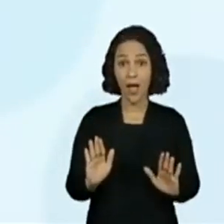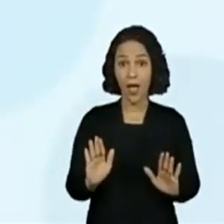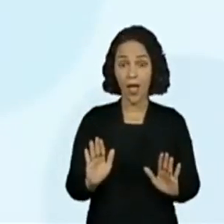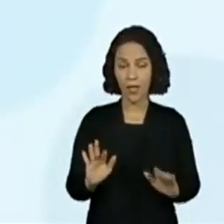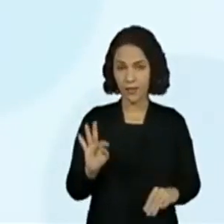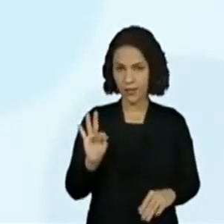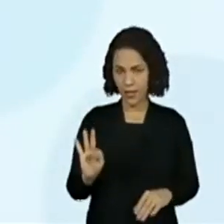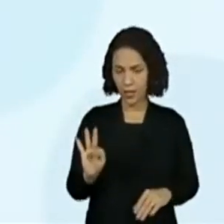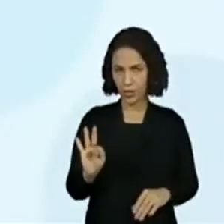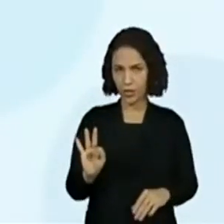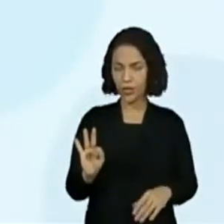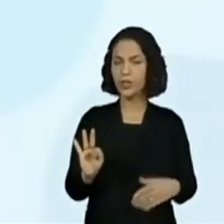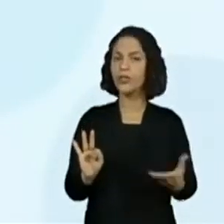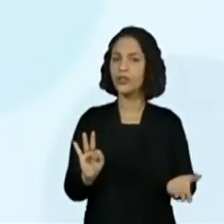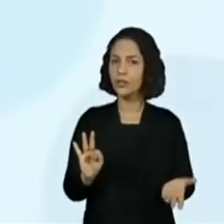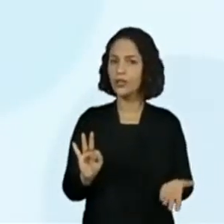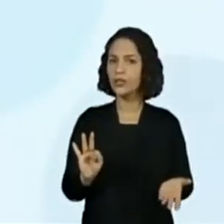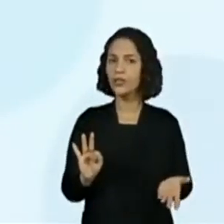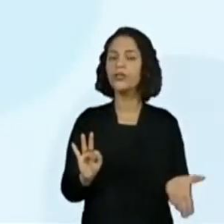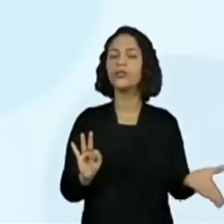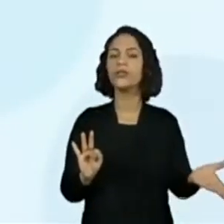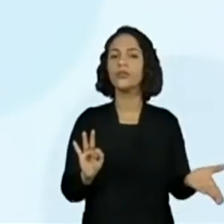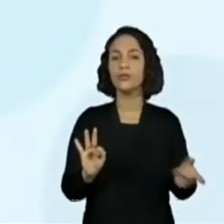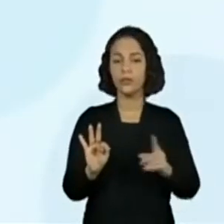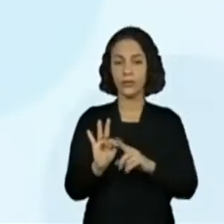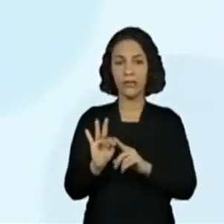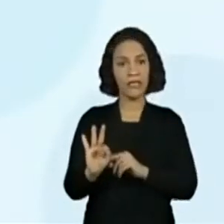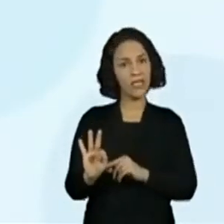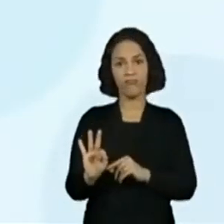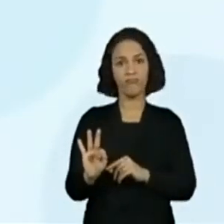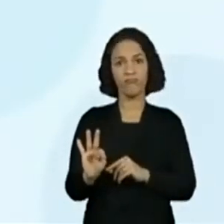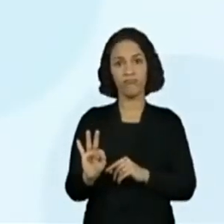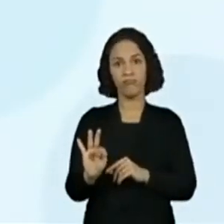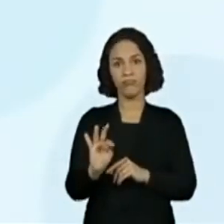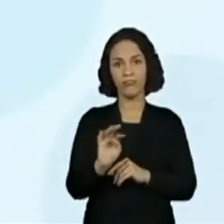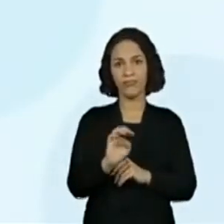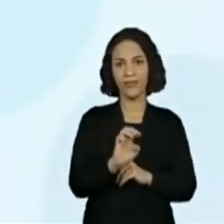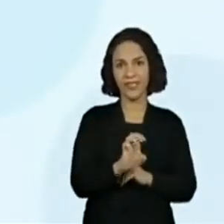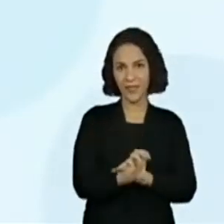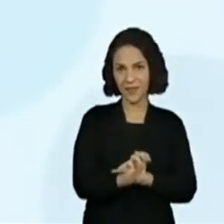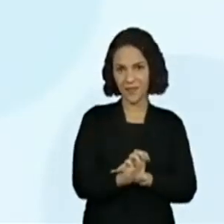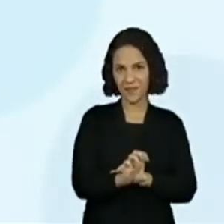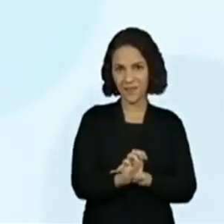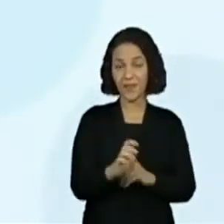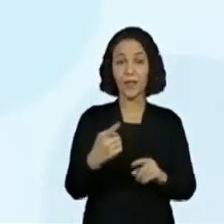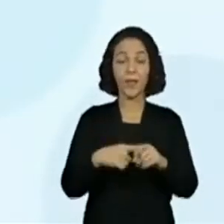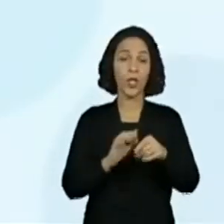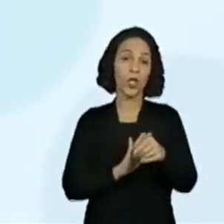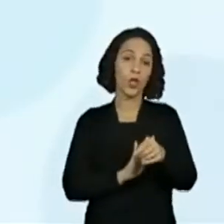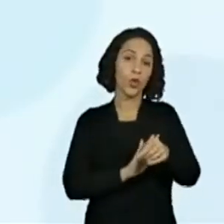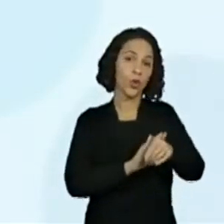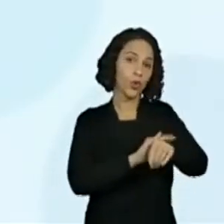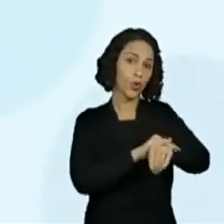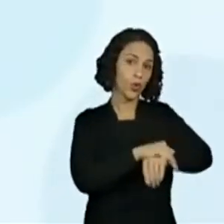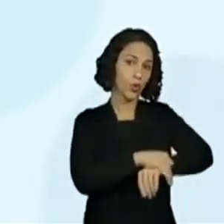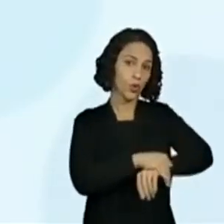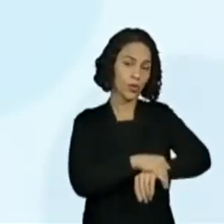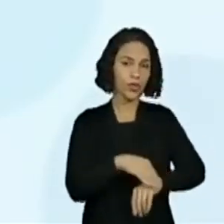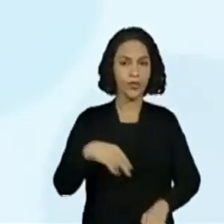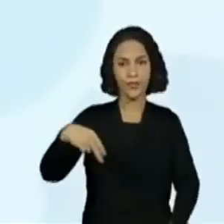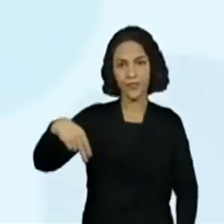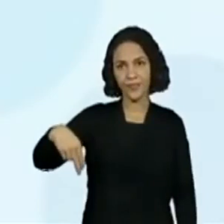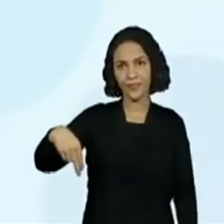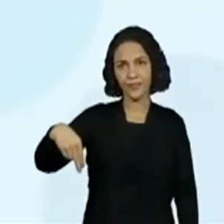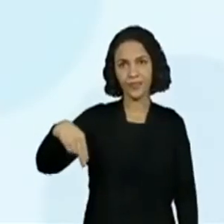A noite. É, mas aí termina com E. O T sozinho a gente não... Sim, porque noite termina com a letra E. Isso.